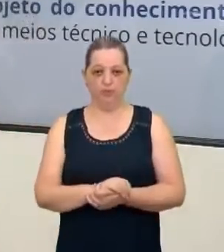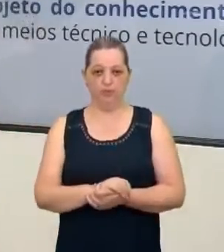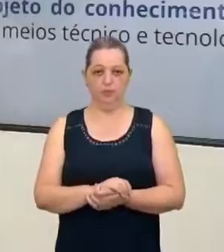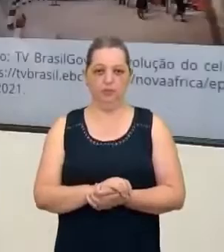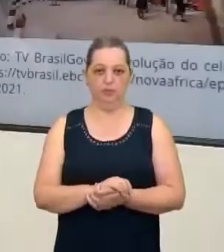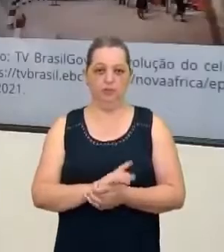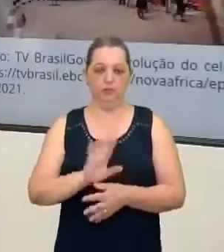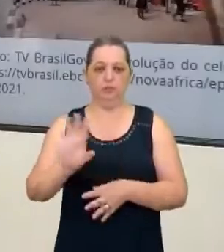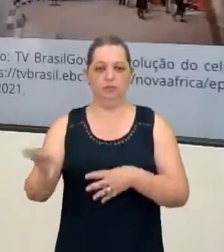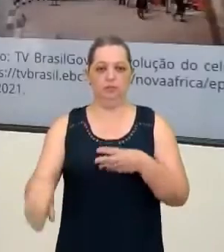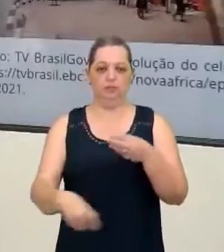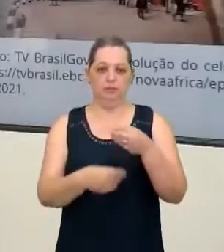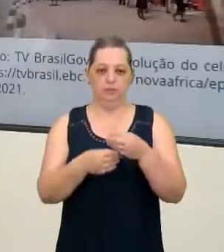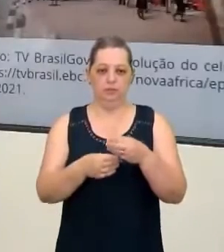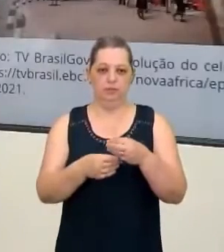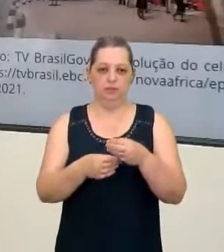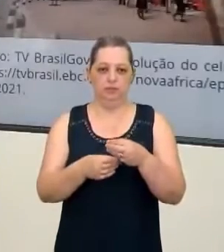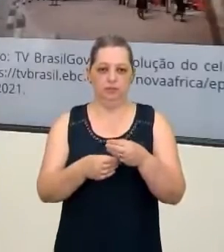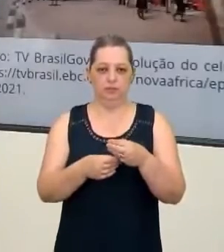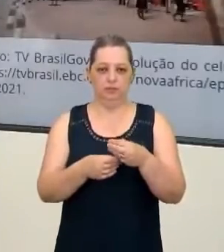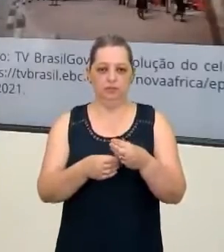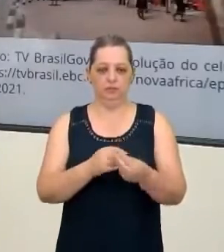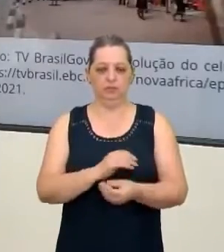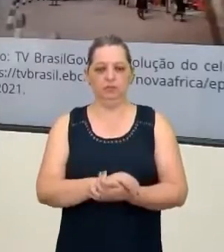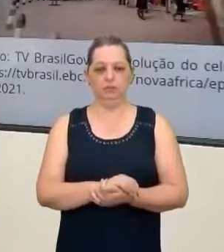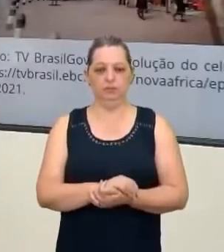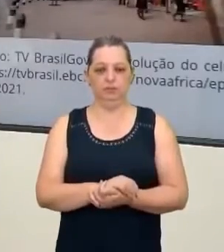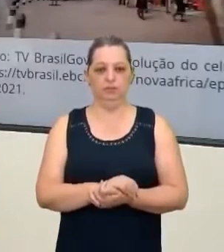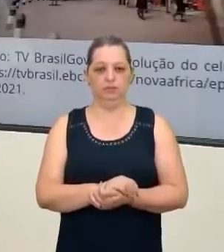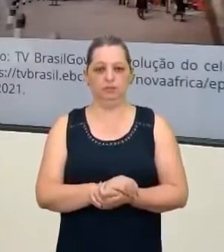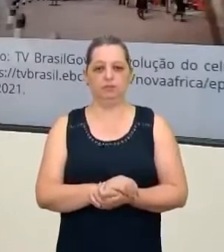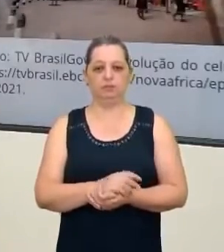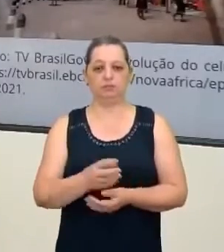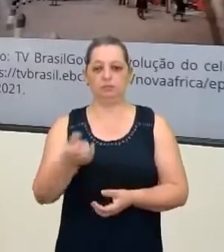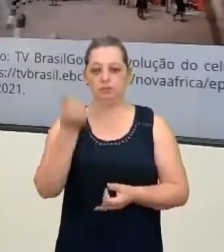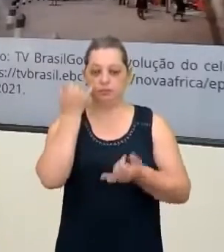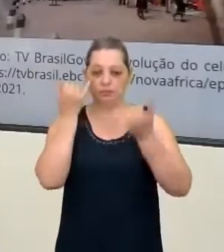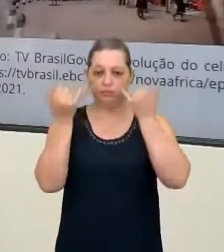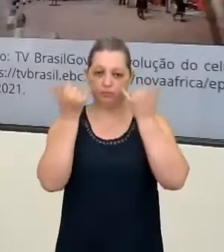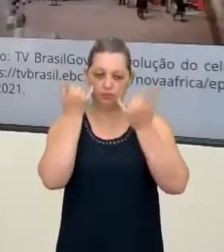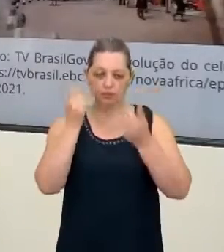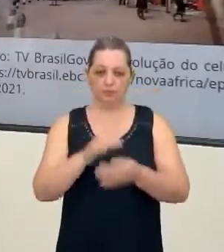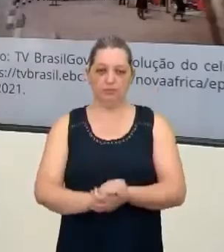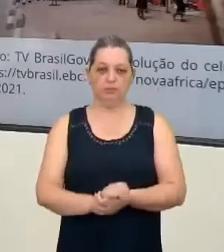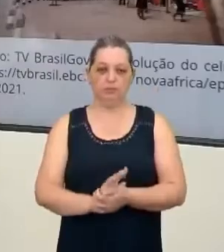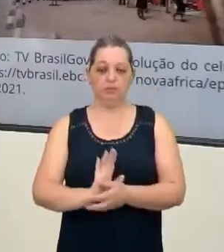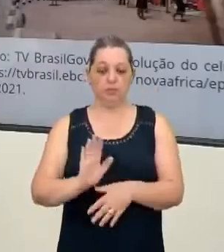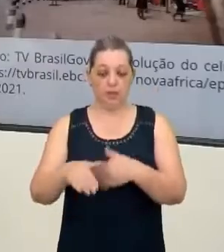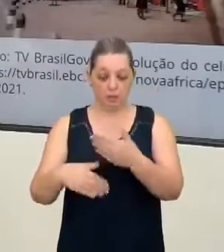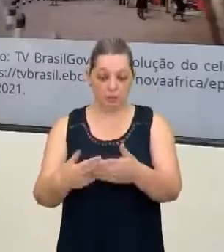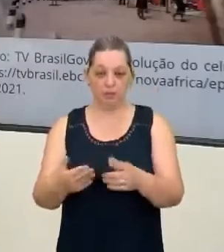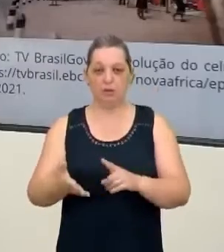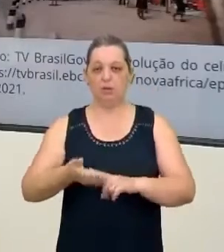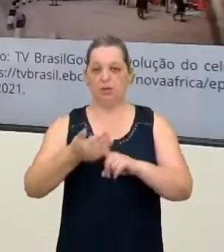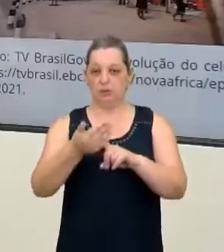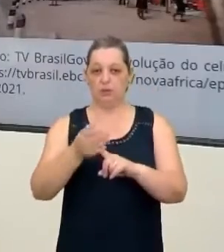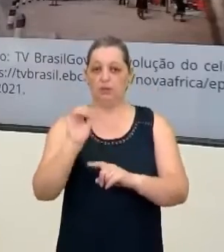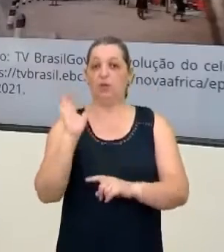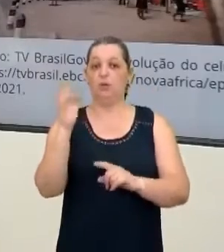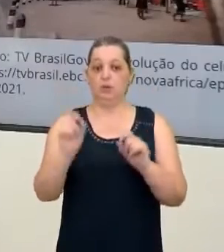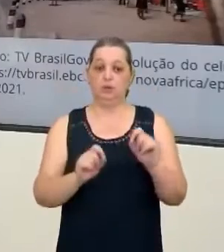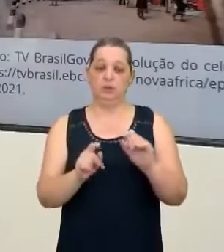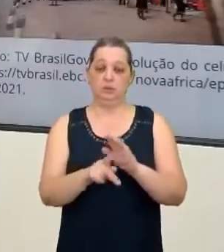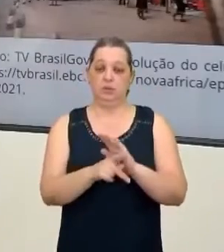complemento sobre esses dados e algumas informações desse processo tecnológico que acontece principalmente no